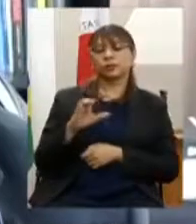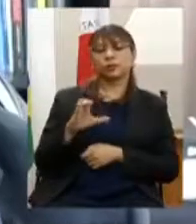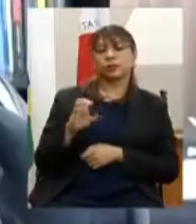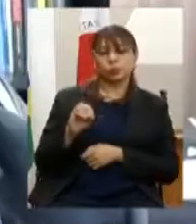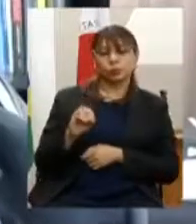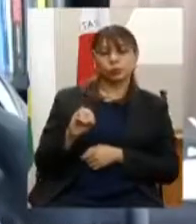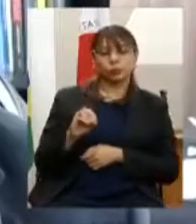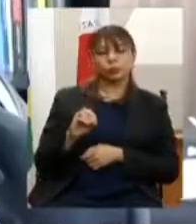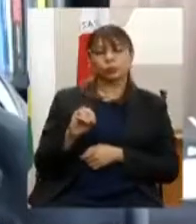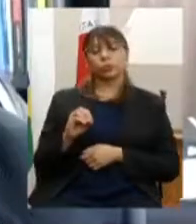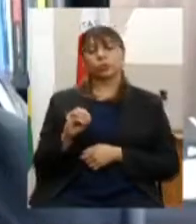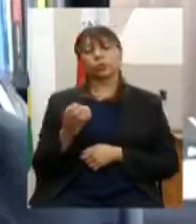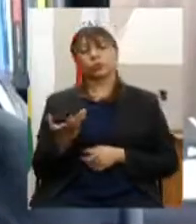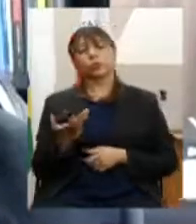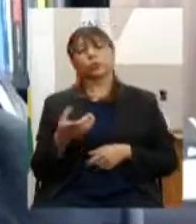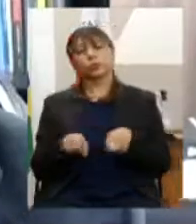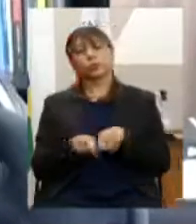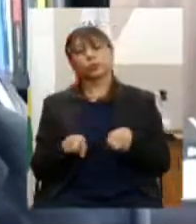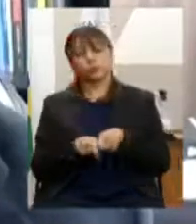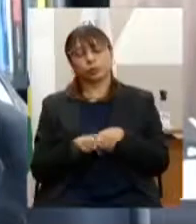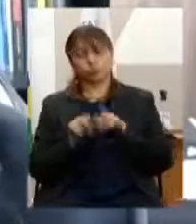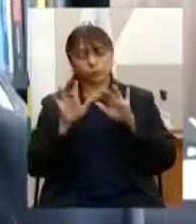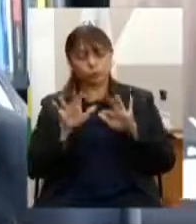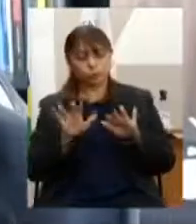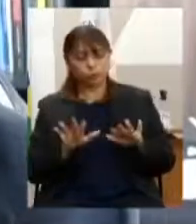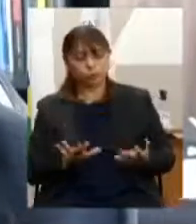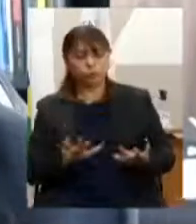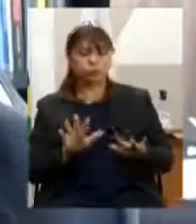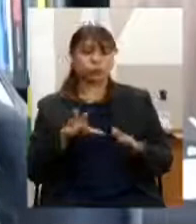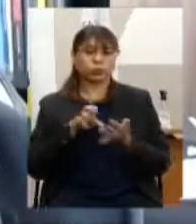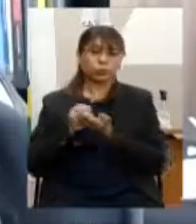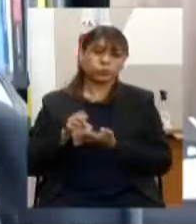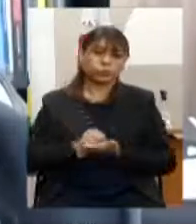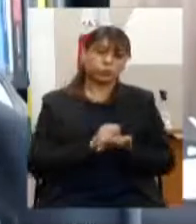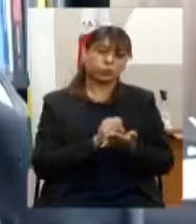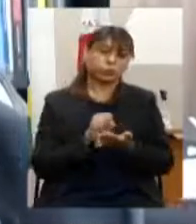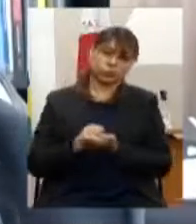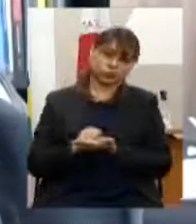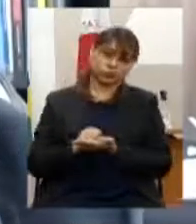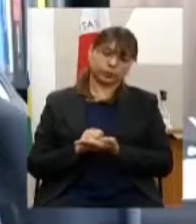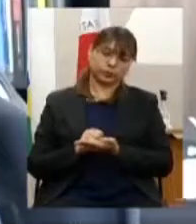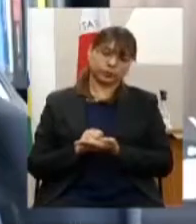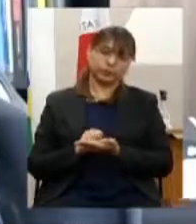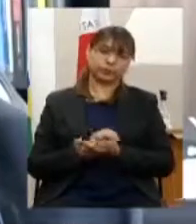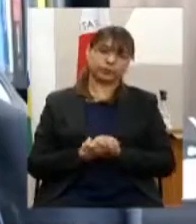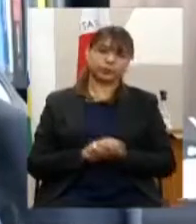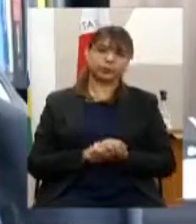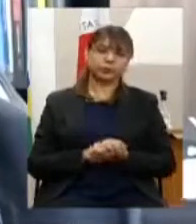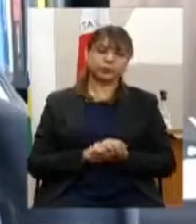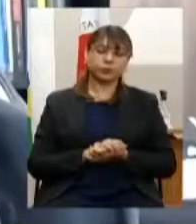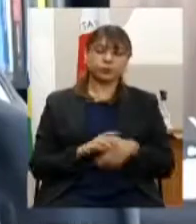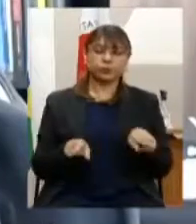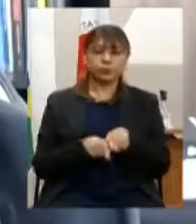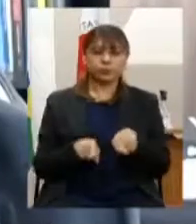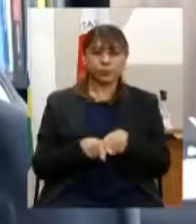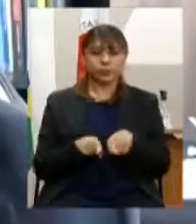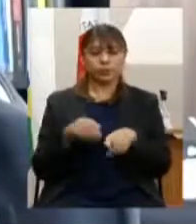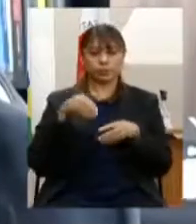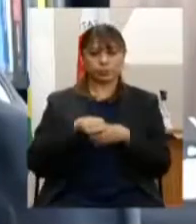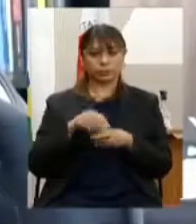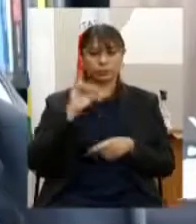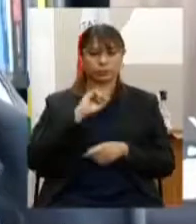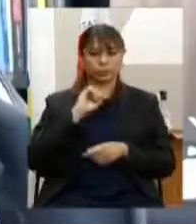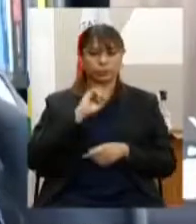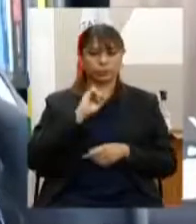catalogação e digitalização do acervo da rede de apoio ao circo acrescentar ainda na região intermediária de Belo Horizonte